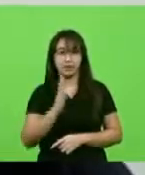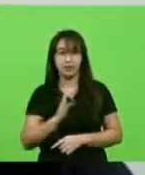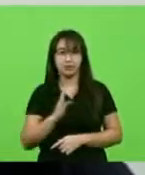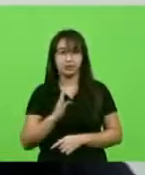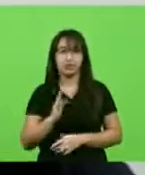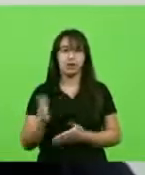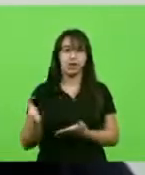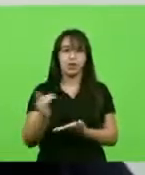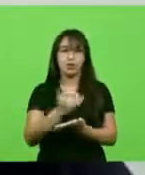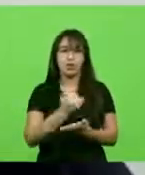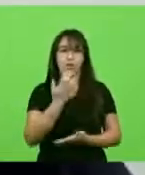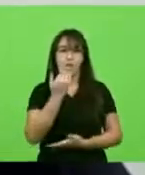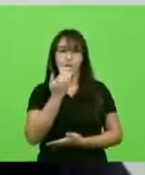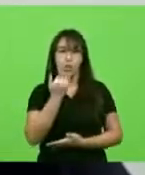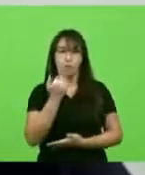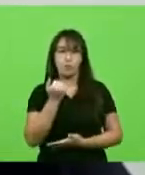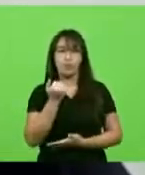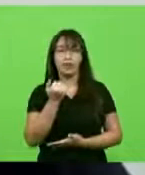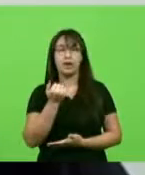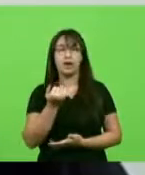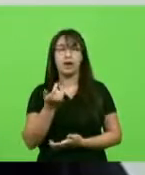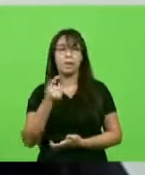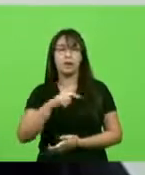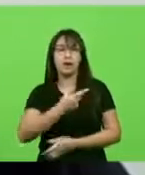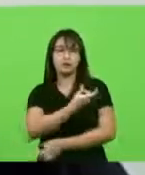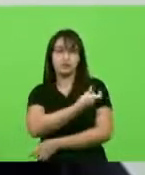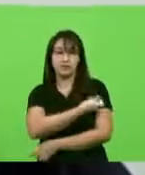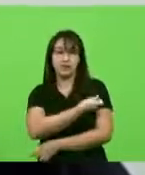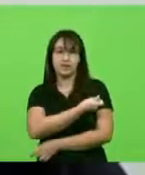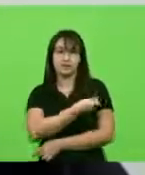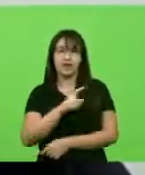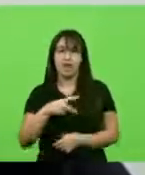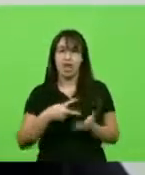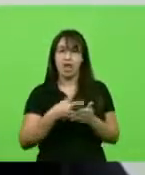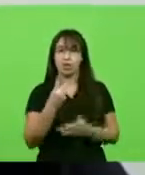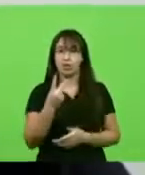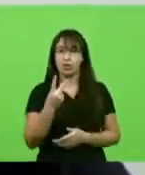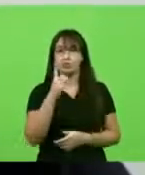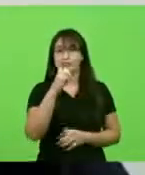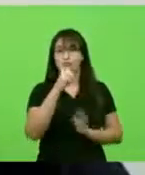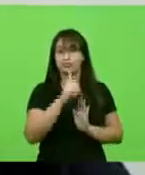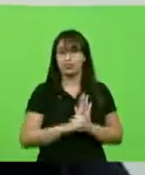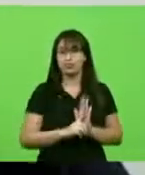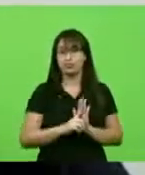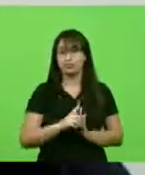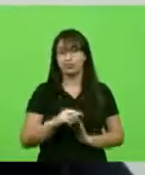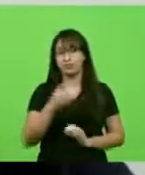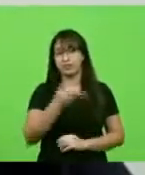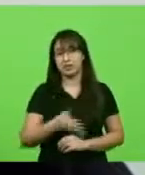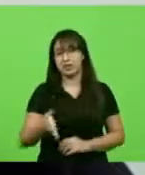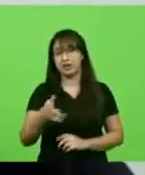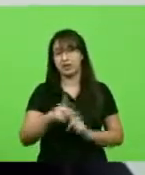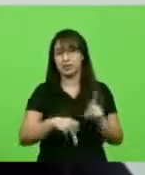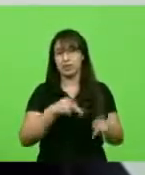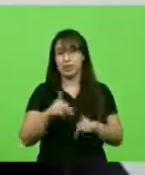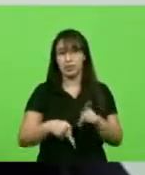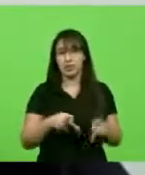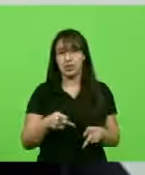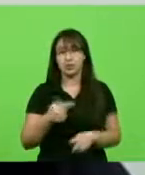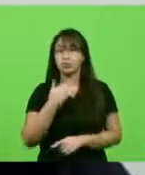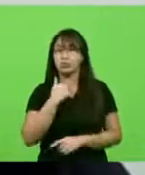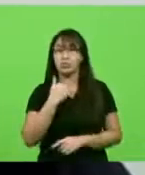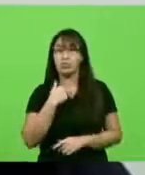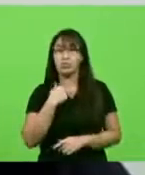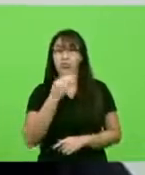no prato e vacina no braço. Porque são dois direitos do povo brasileiro que não podem continuar sonegados